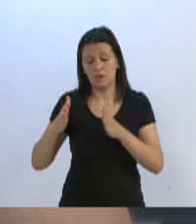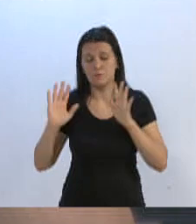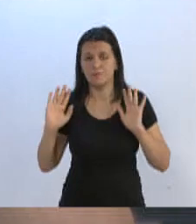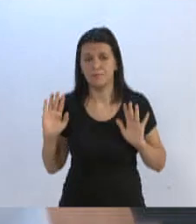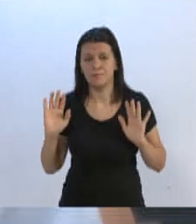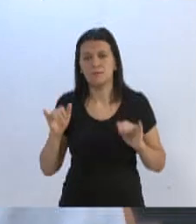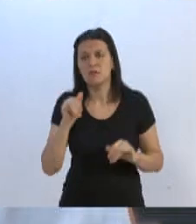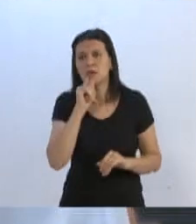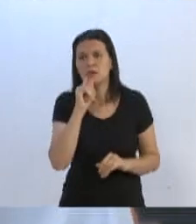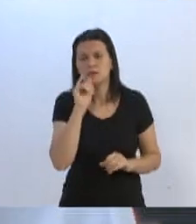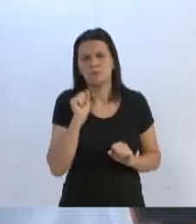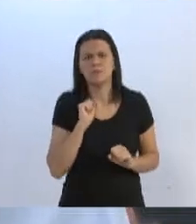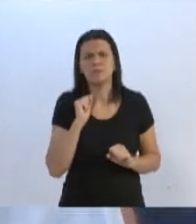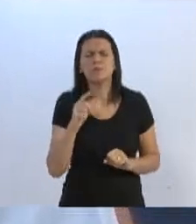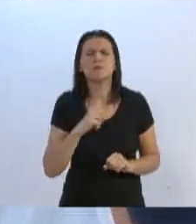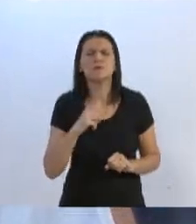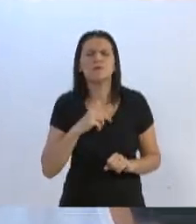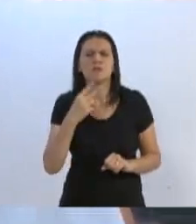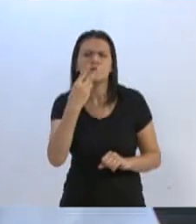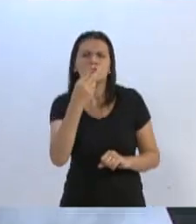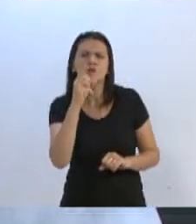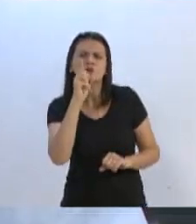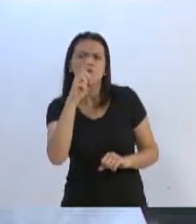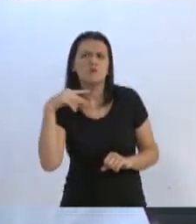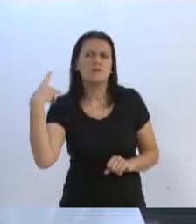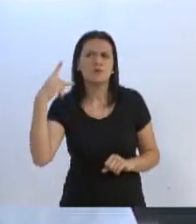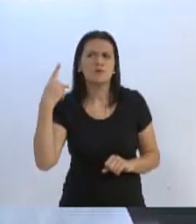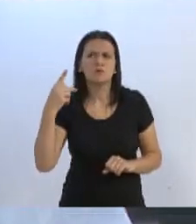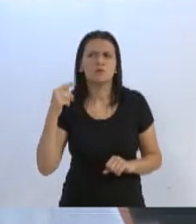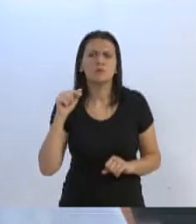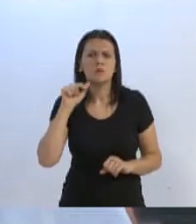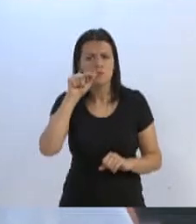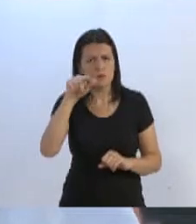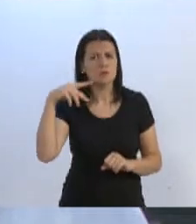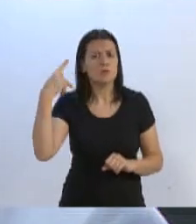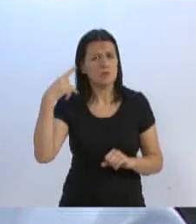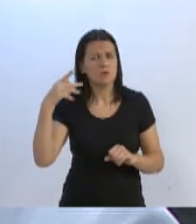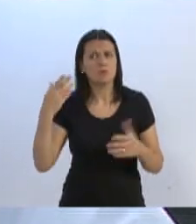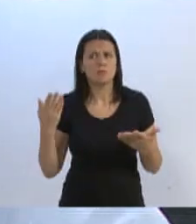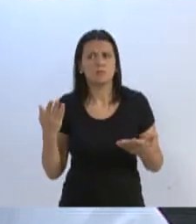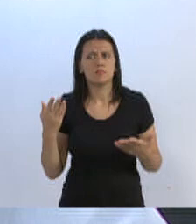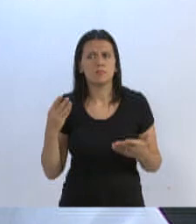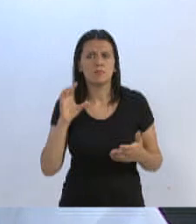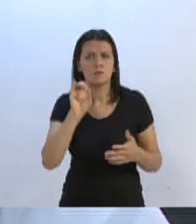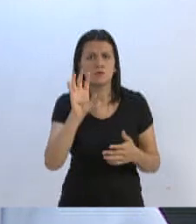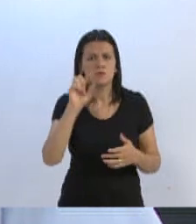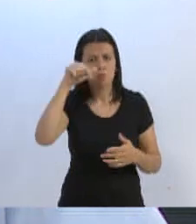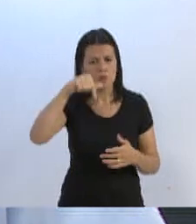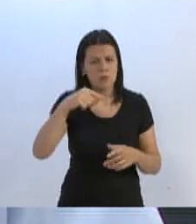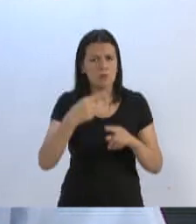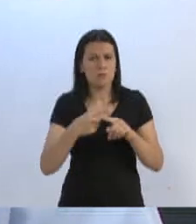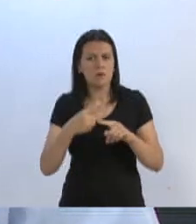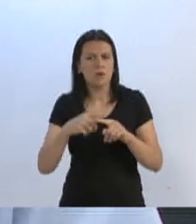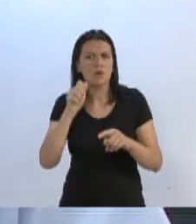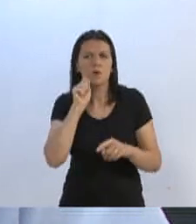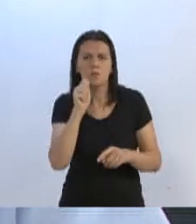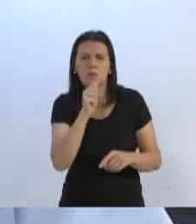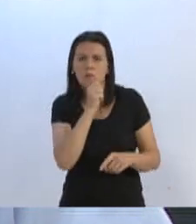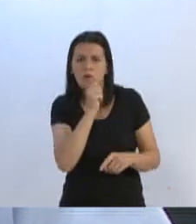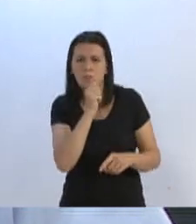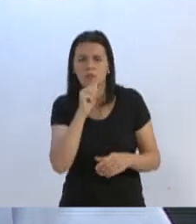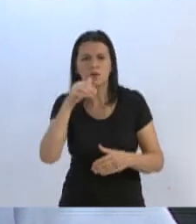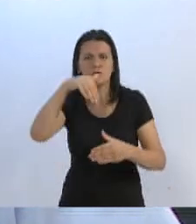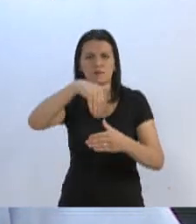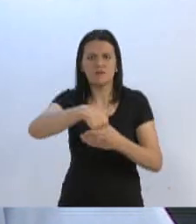Por exemplo, se tivesse 21 vereadores, você era eleito vereador. Hoje, você só está aqui hoje, porque o Ricardo Alba se elegeu